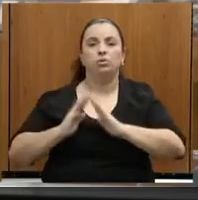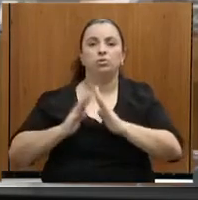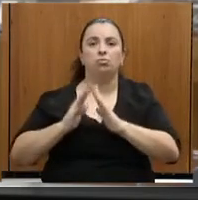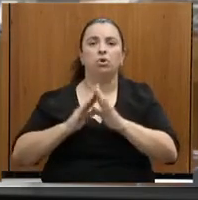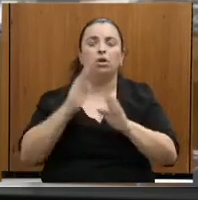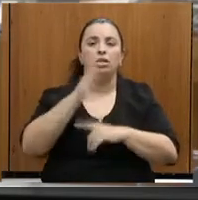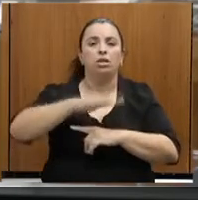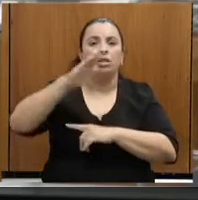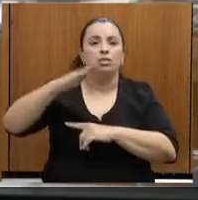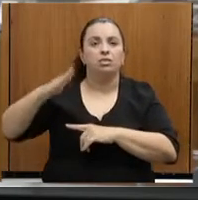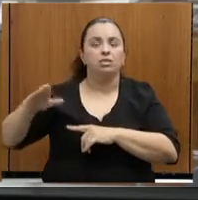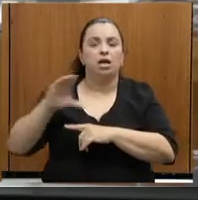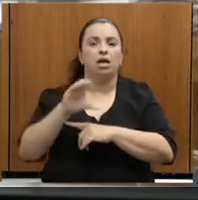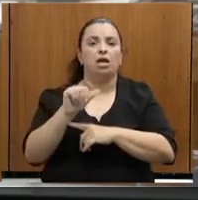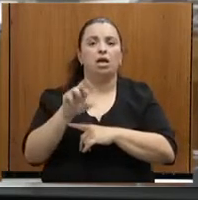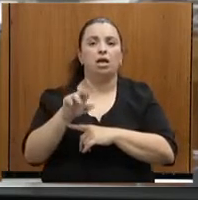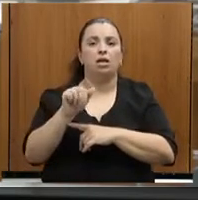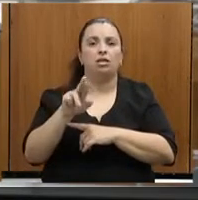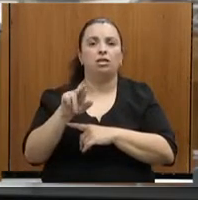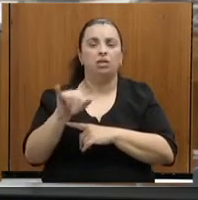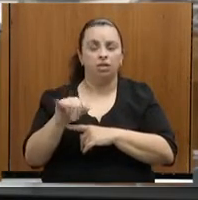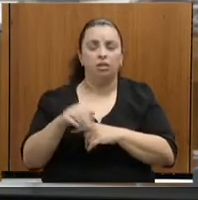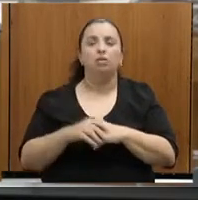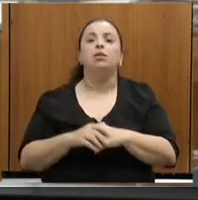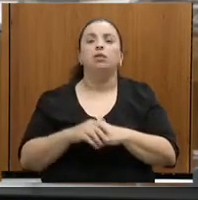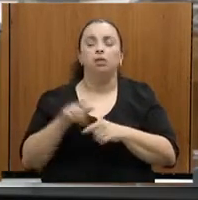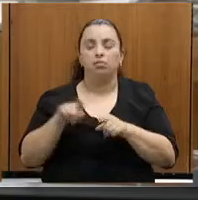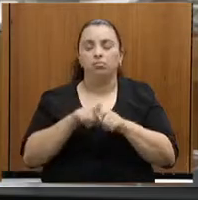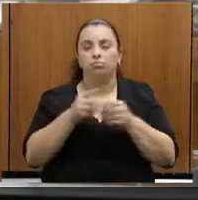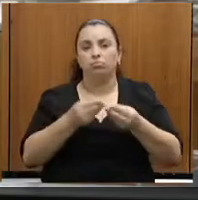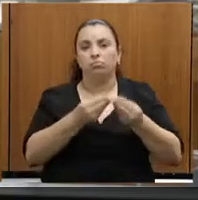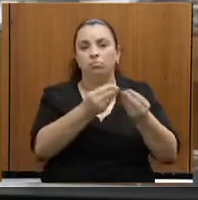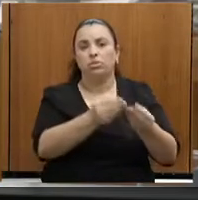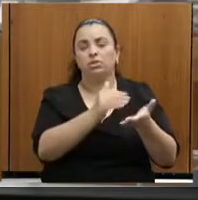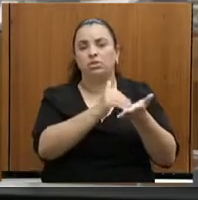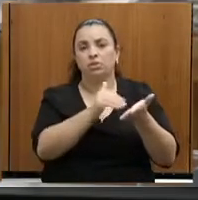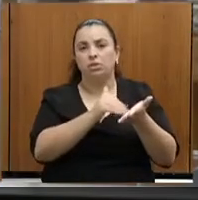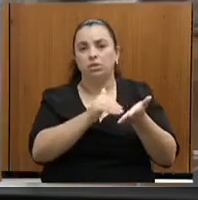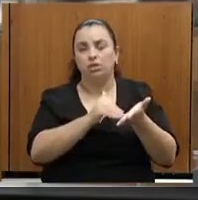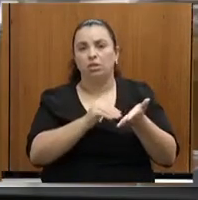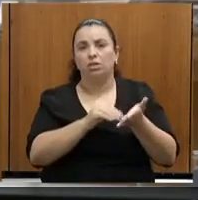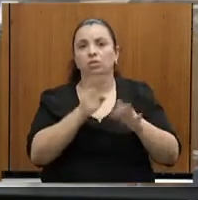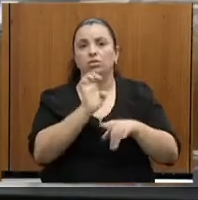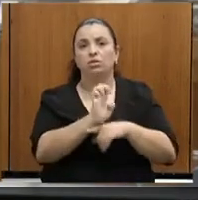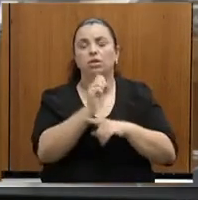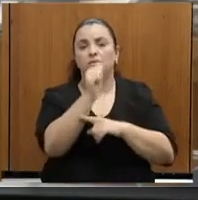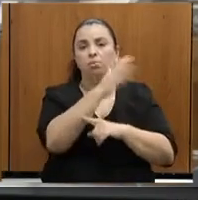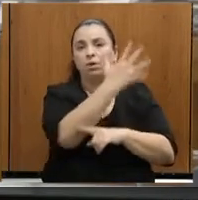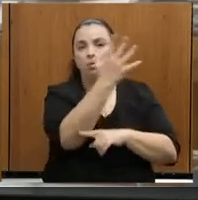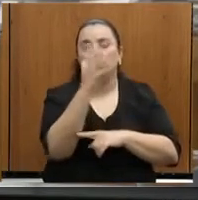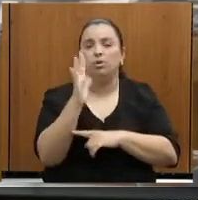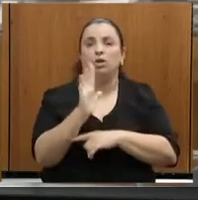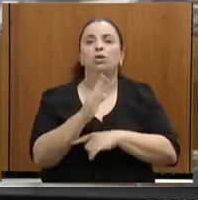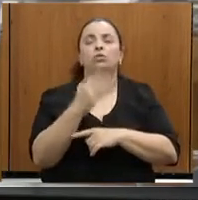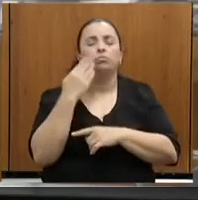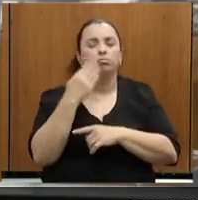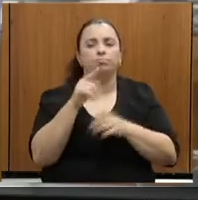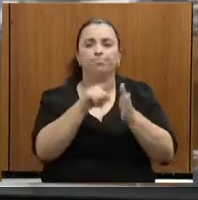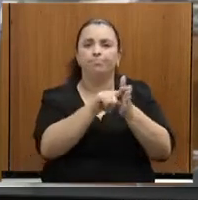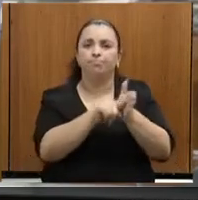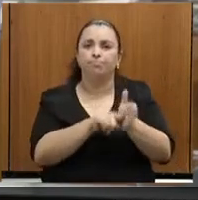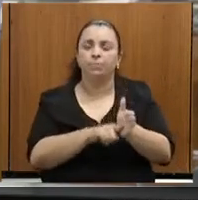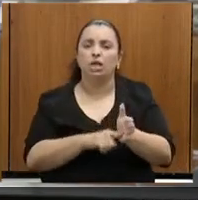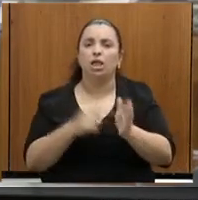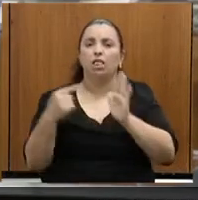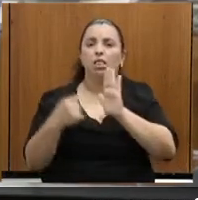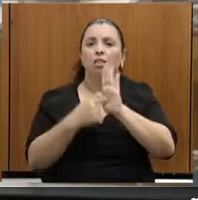E, requerimento, requer que seja encaminhado à Secretaria de Estado de Meio Ambiente, SEMAD, pedido de providências para que se apure e fiscalize a denúncia enviada a